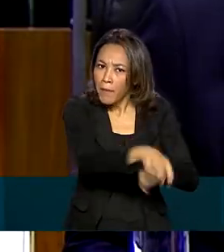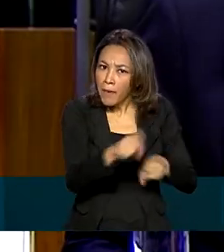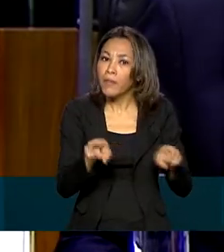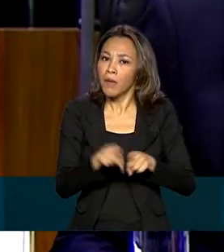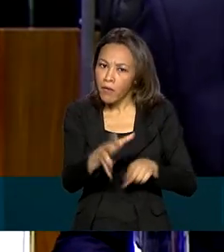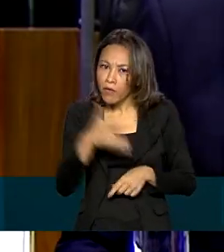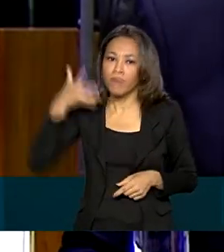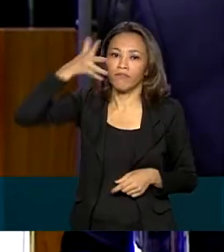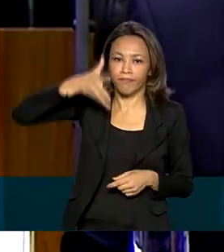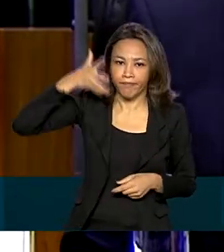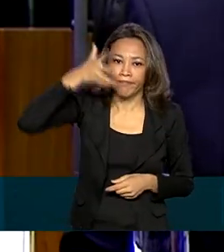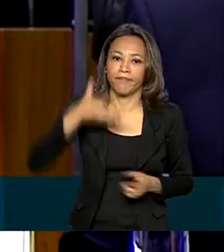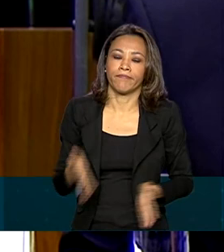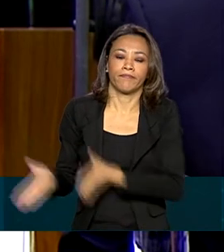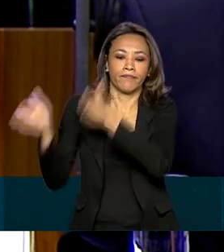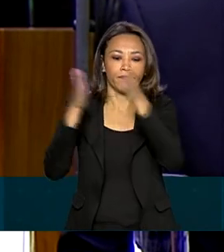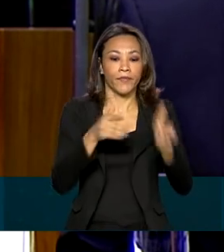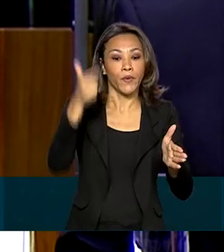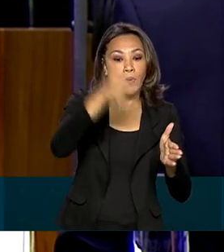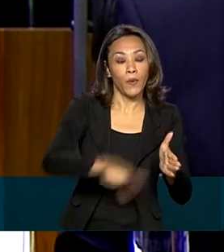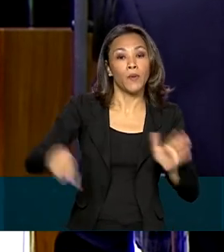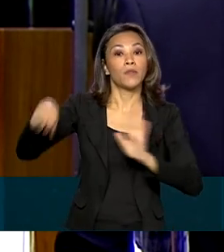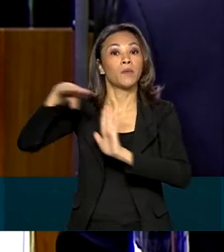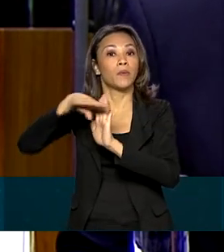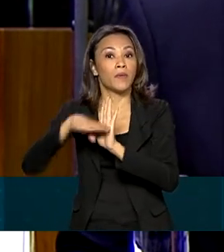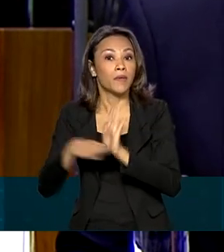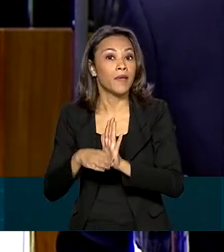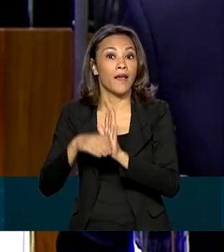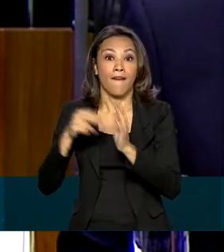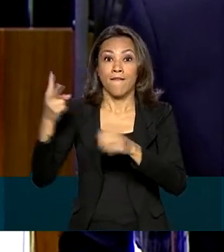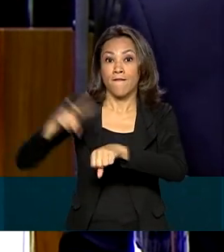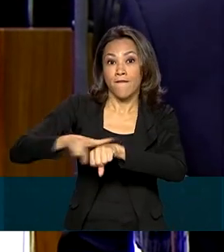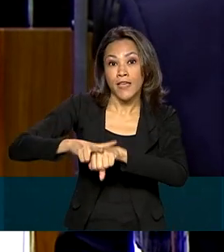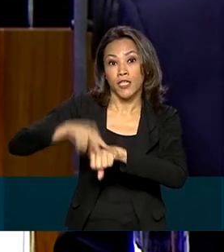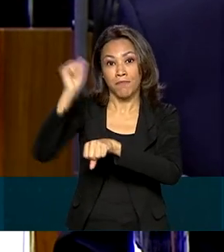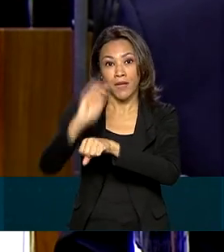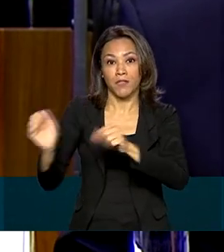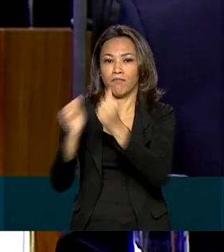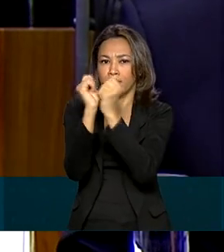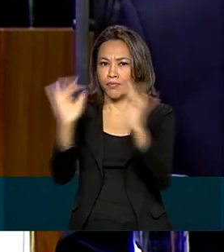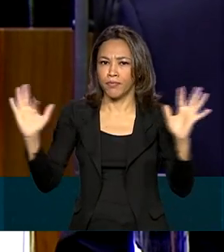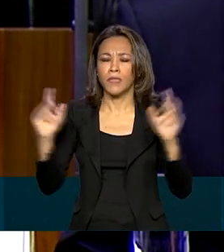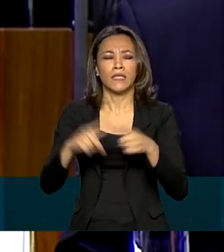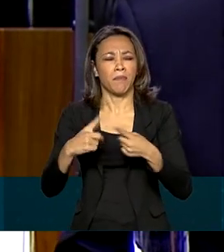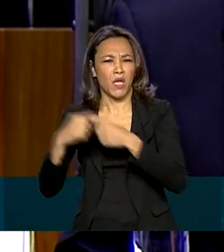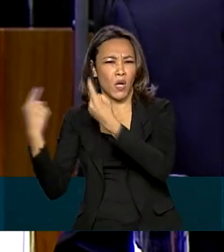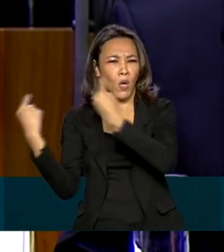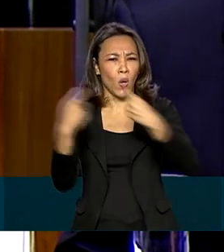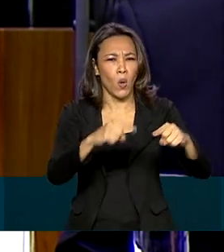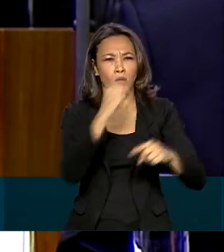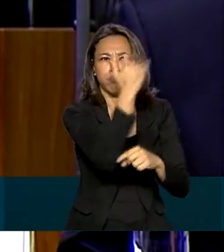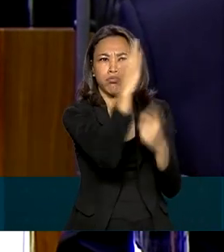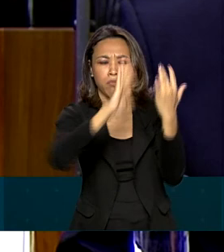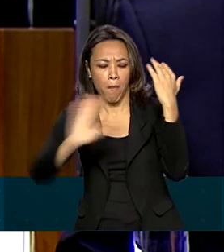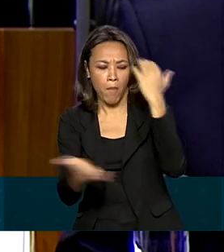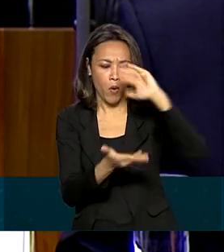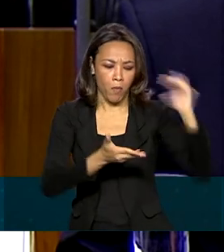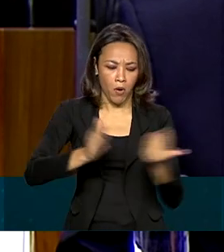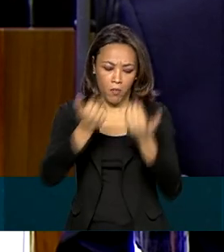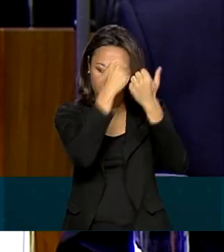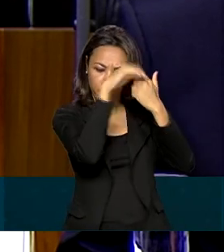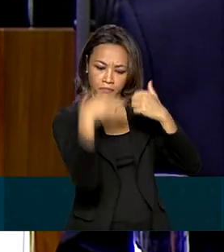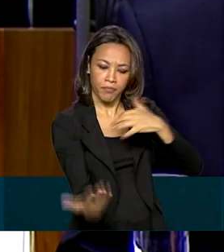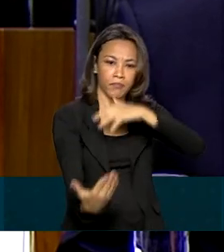Realizamos a Operação Verde Brasil 2, reforçando o combate ao desmatamento ilegal e a outros crimes